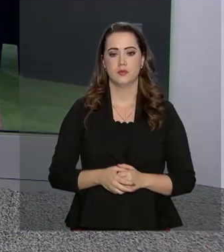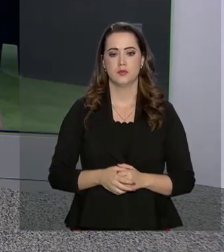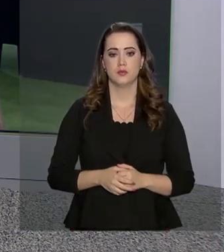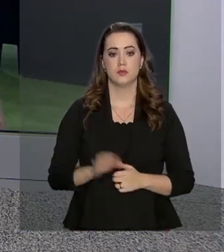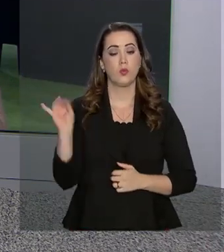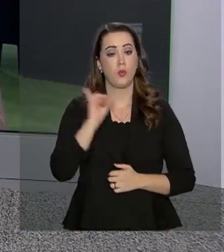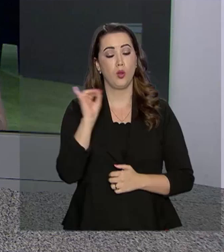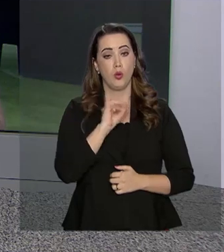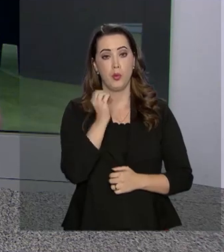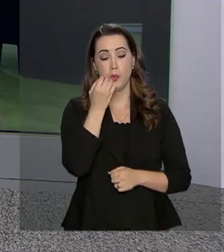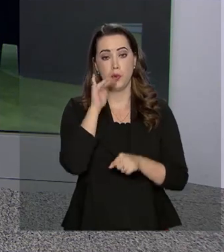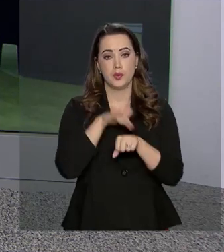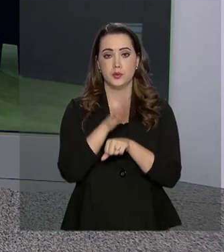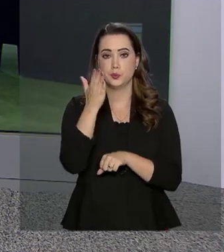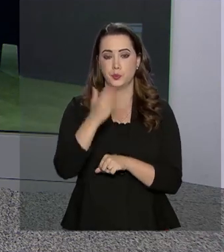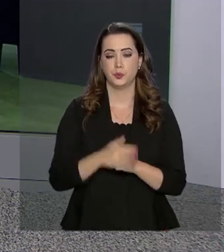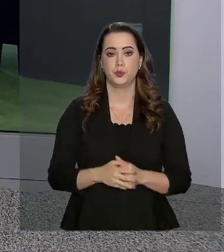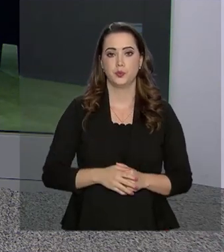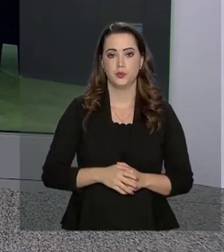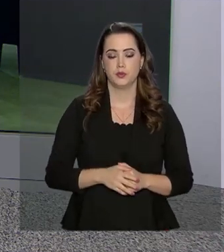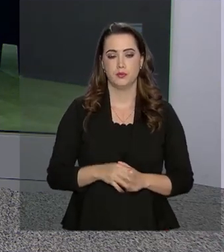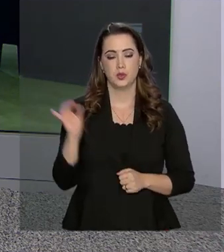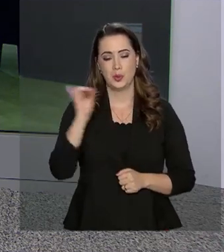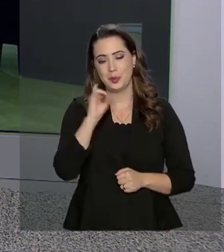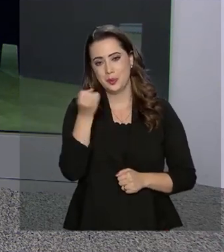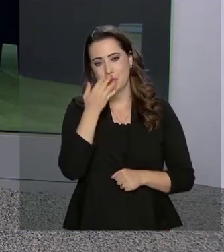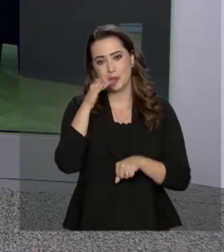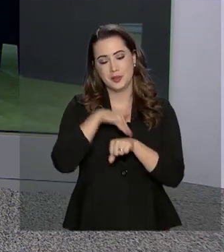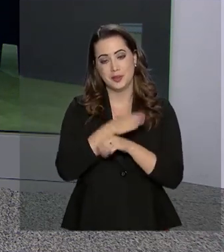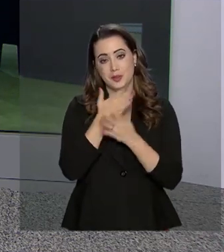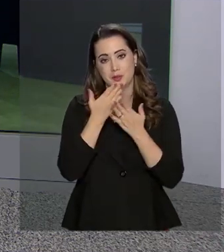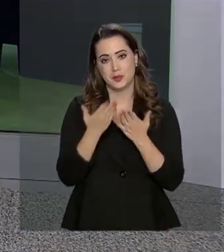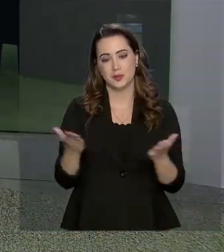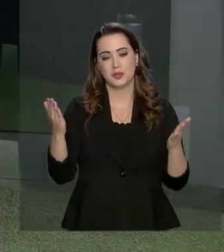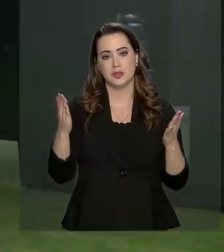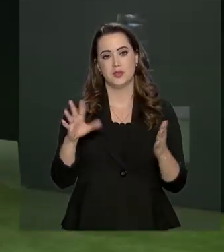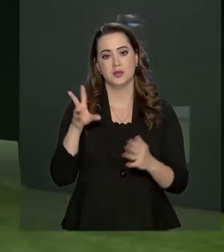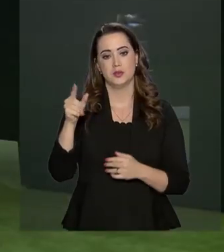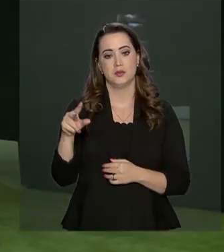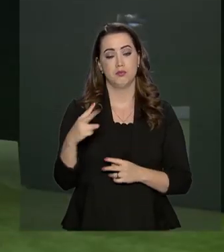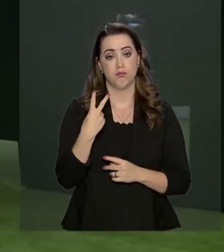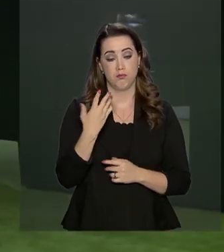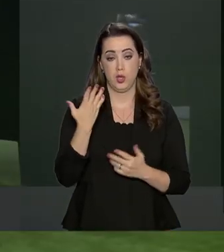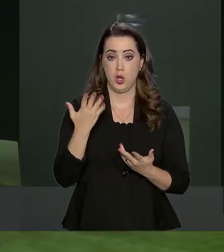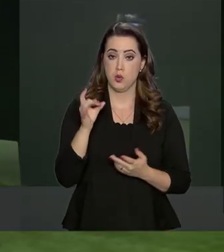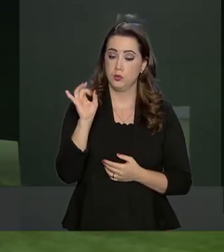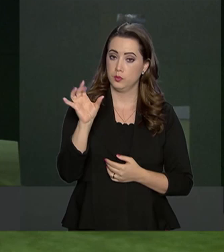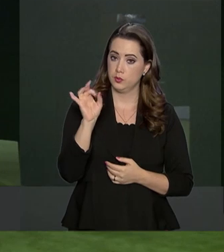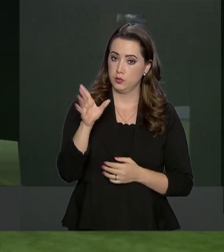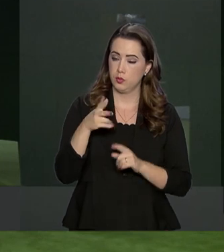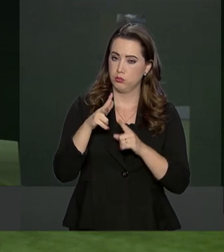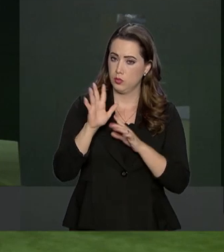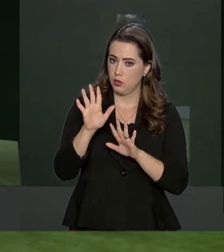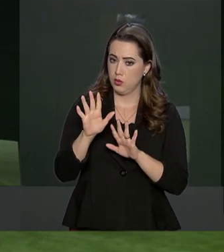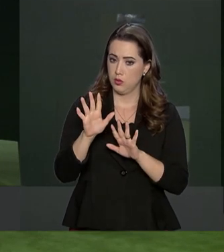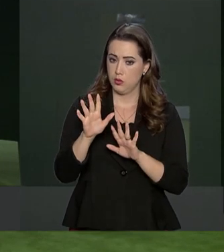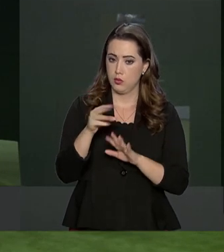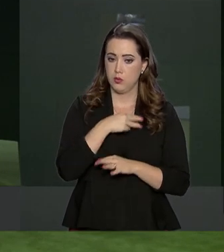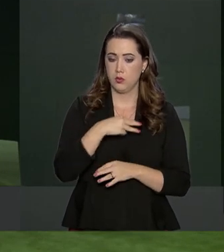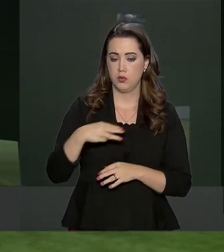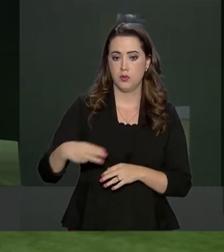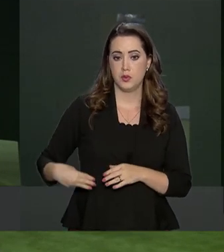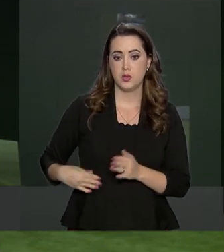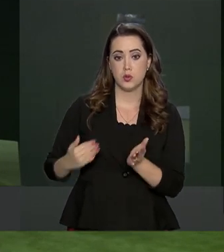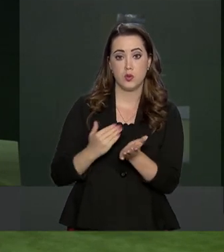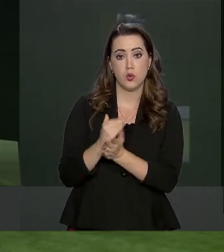Olá, Daniele, boa noite. Oi, Alessandra, boa noite para você, boa noite a todos. Apenas uma correção, Alessandra, o ministro